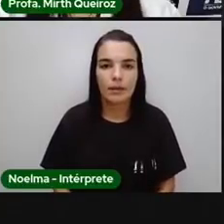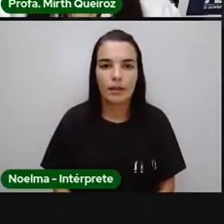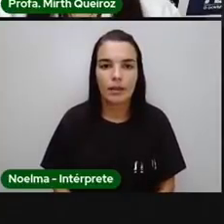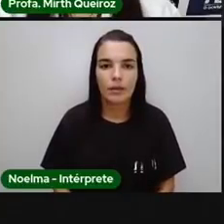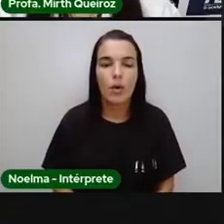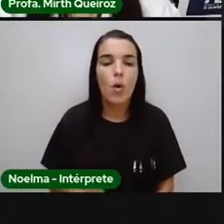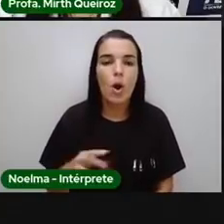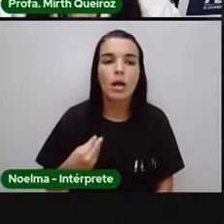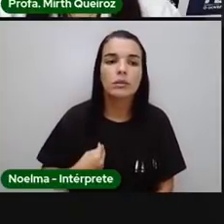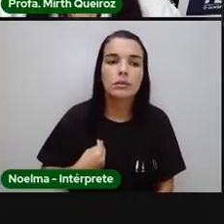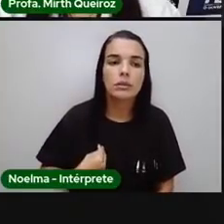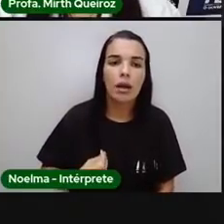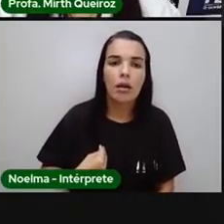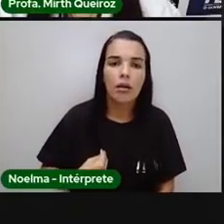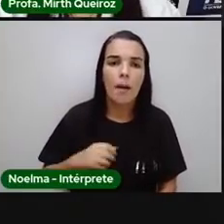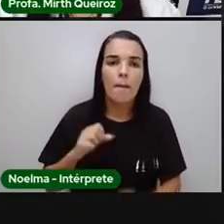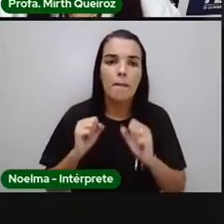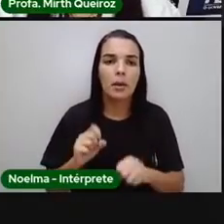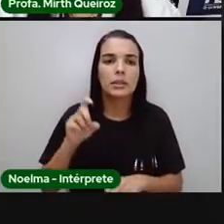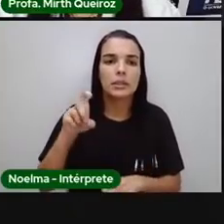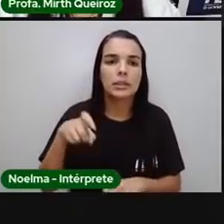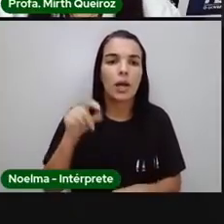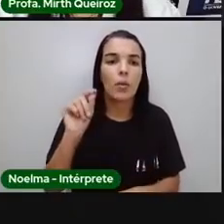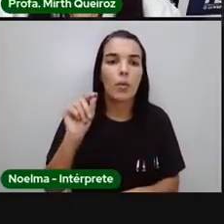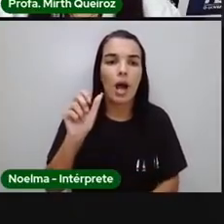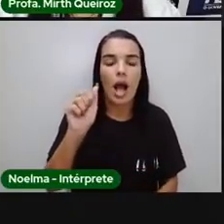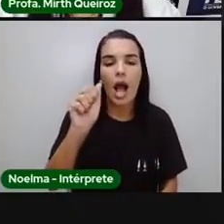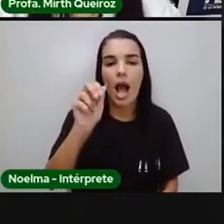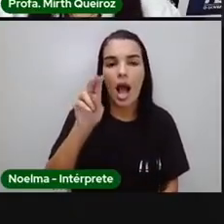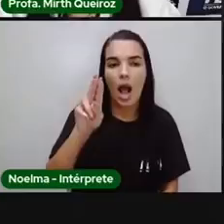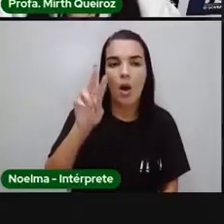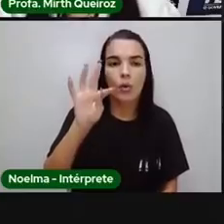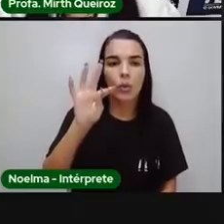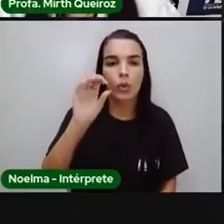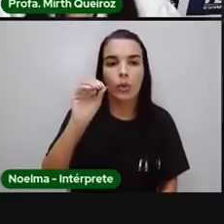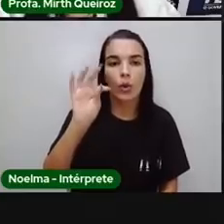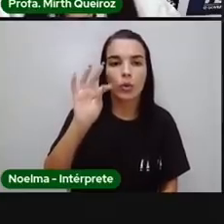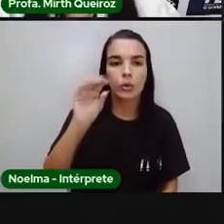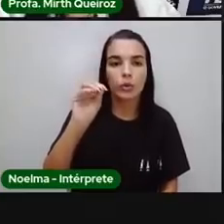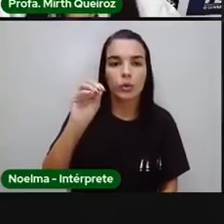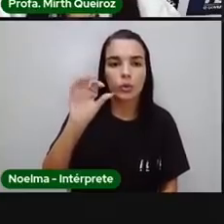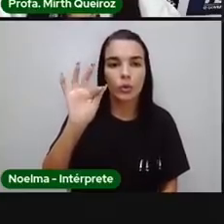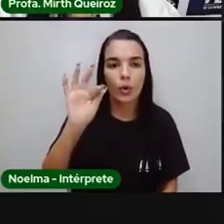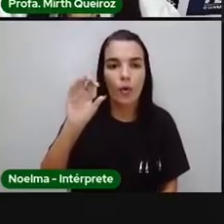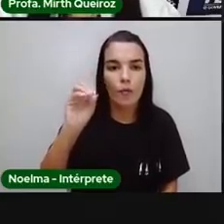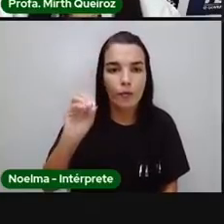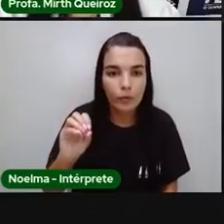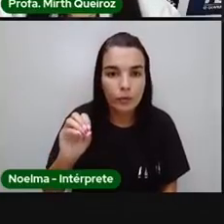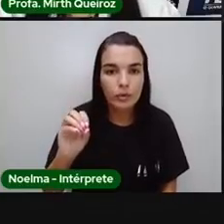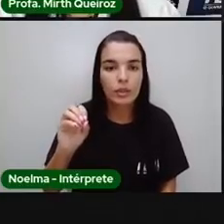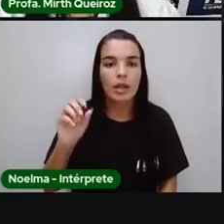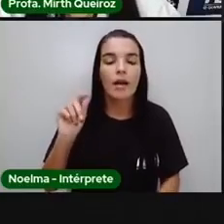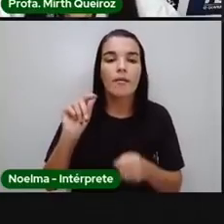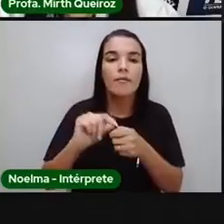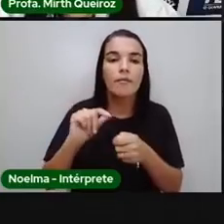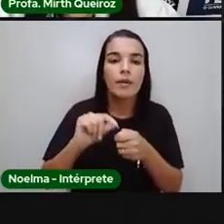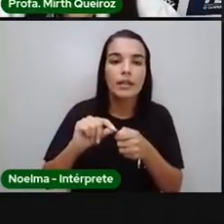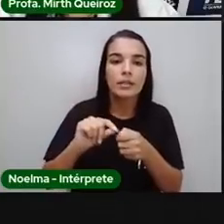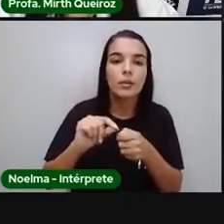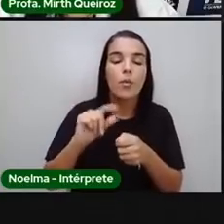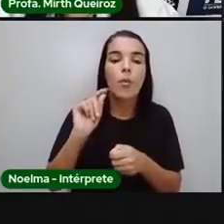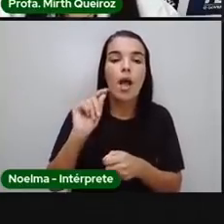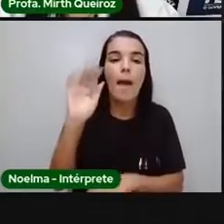Então, os seres vivos, eles podem ser autótropos ou autotrópicos, também chamados assim, ou